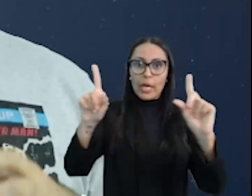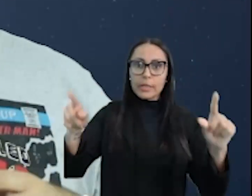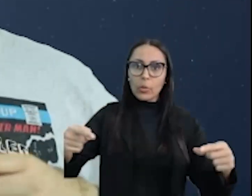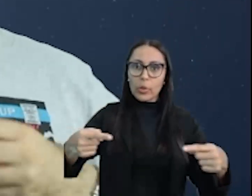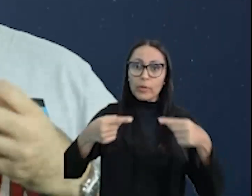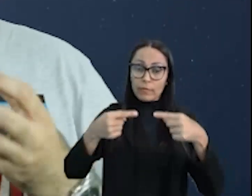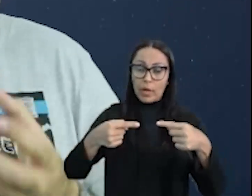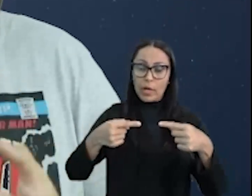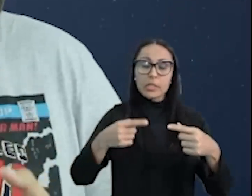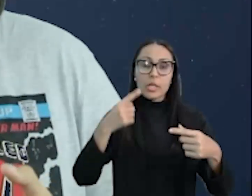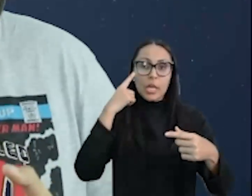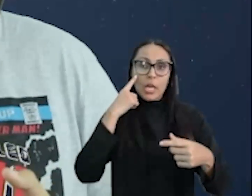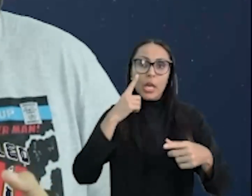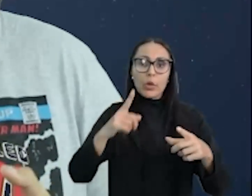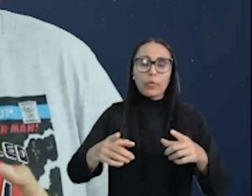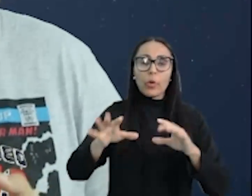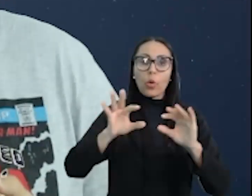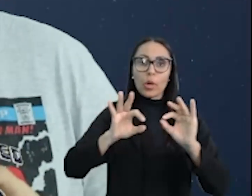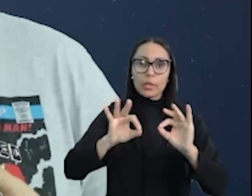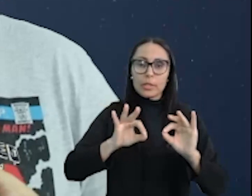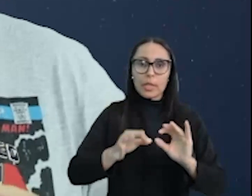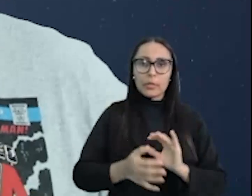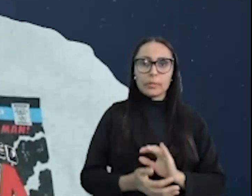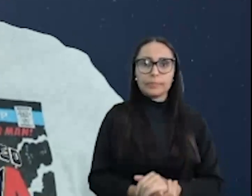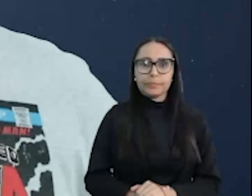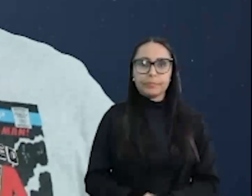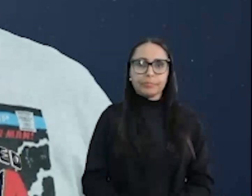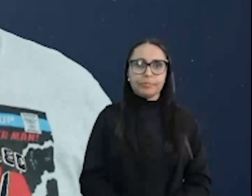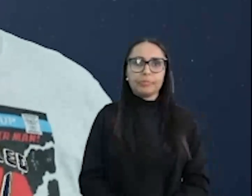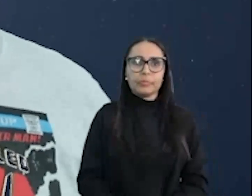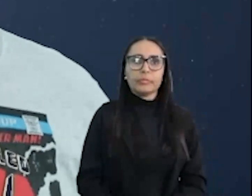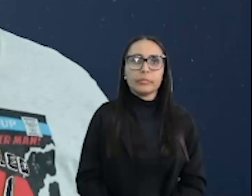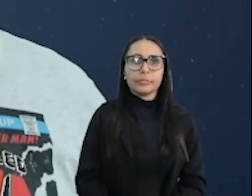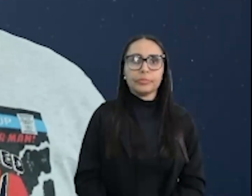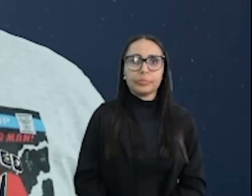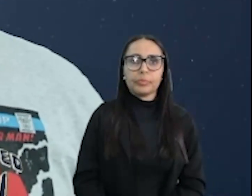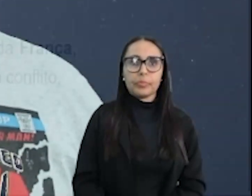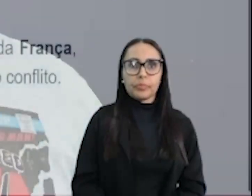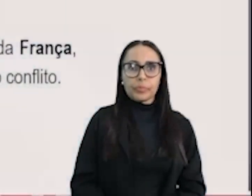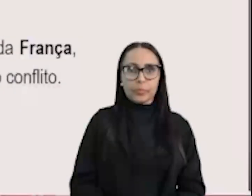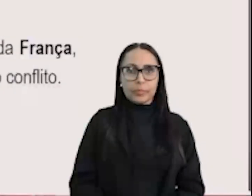e foram formados da seguinte maneira. Anderson, joga na tela.